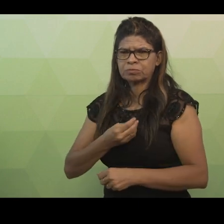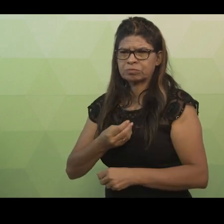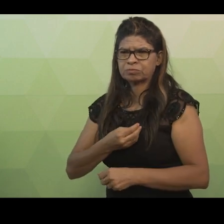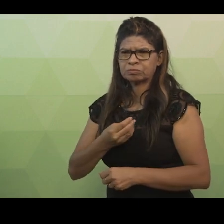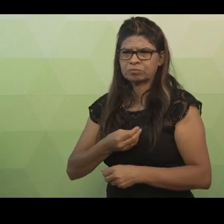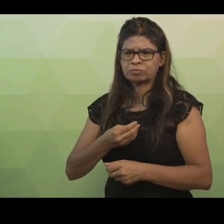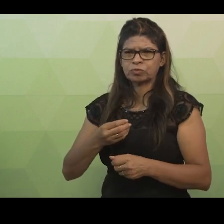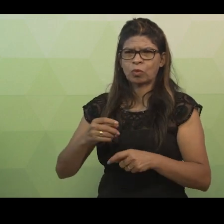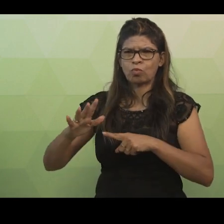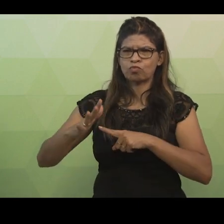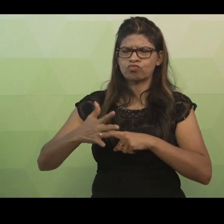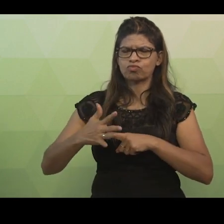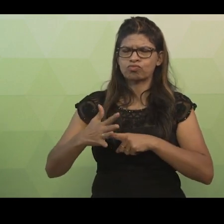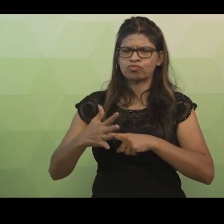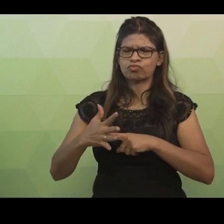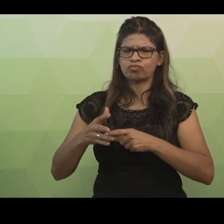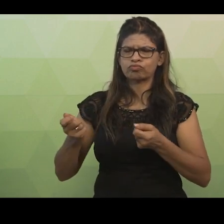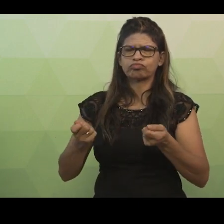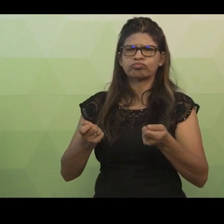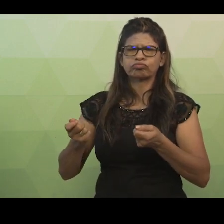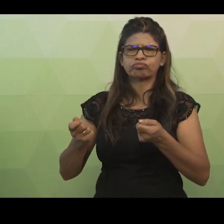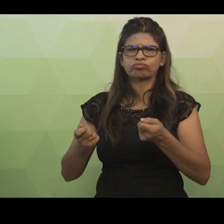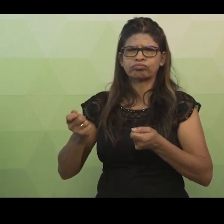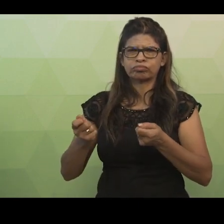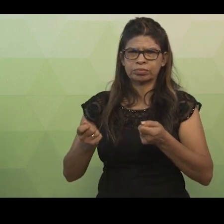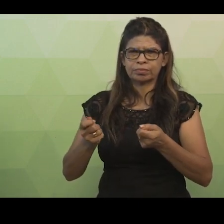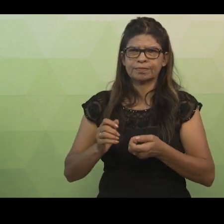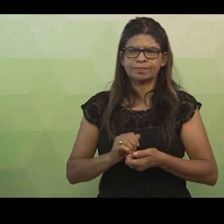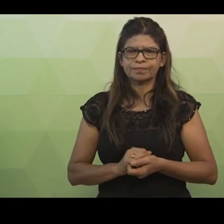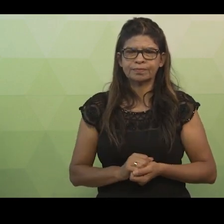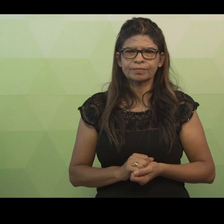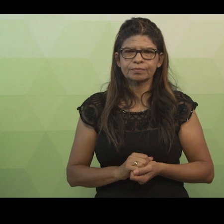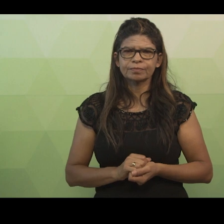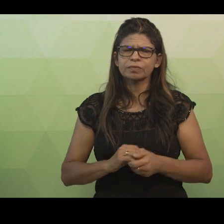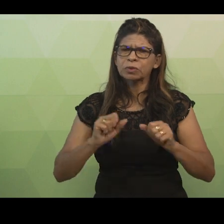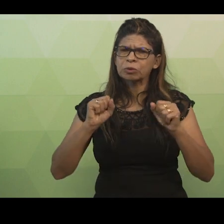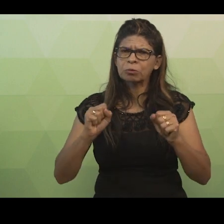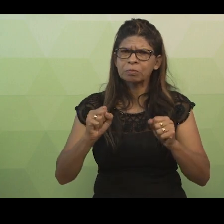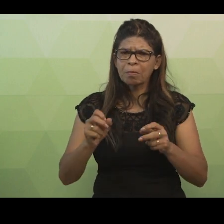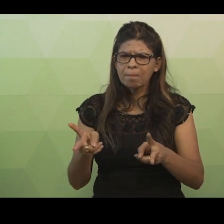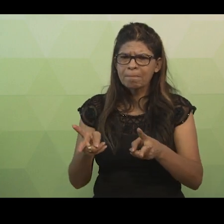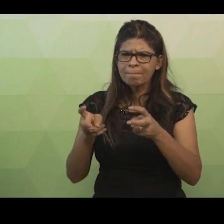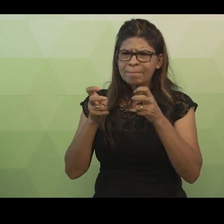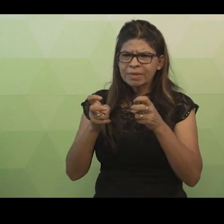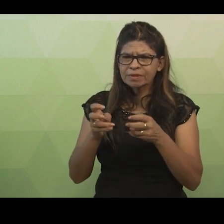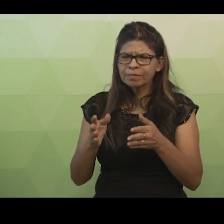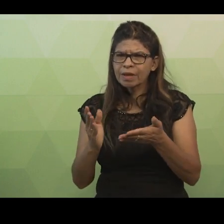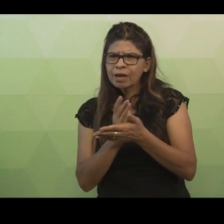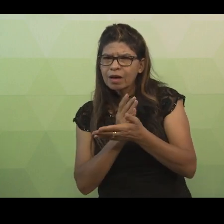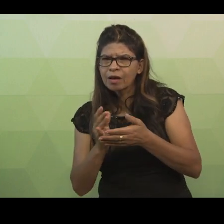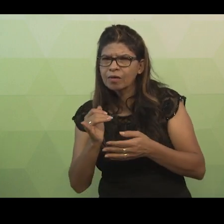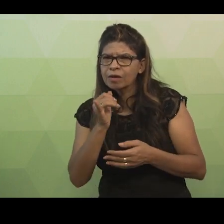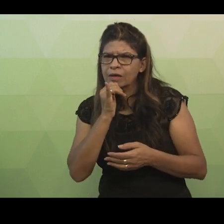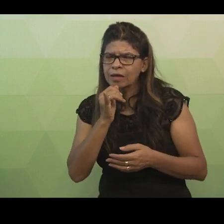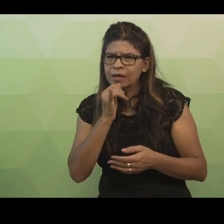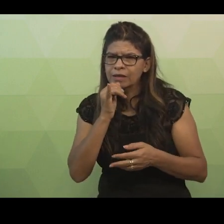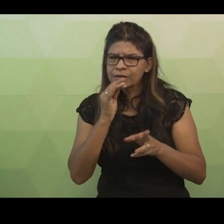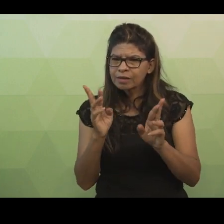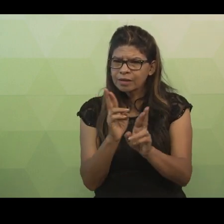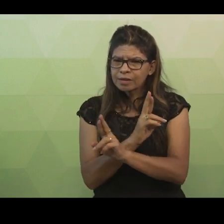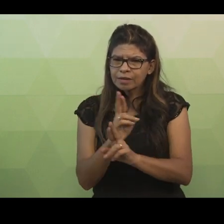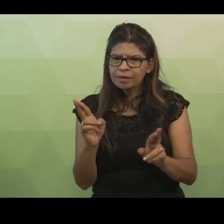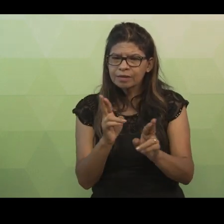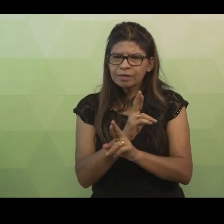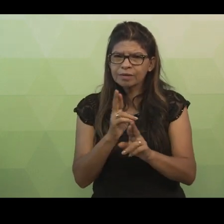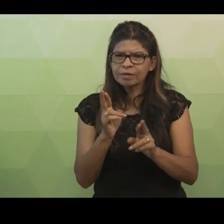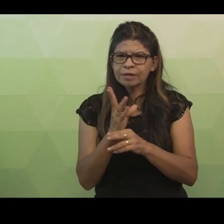correto funcionamento do automóvel. Desta forma, podemos perceber alguns exemplos de relacionamentos que devem